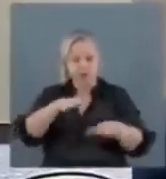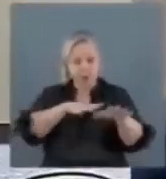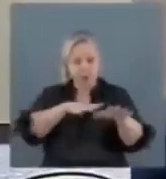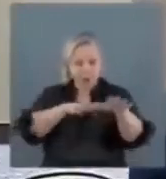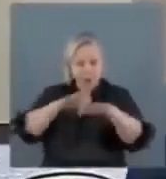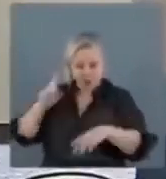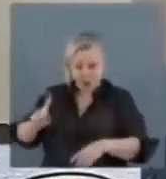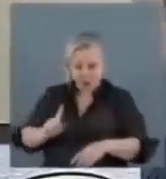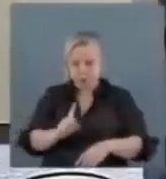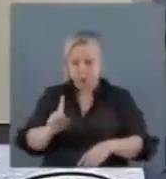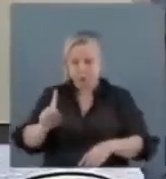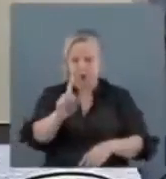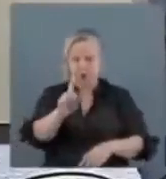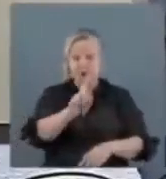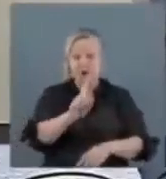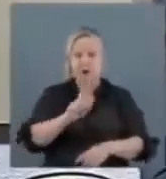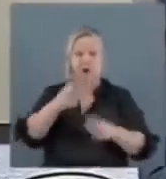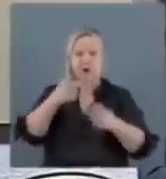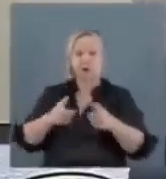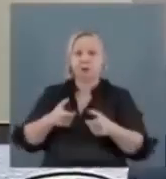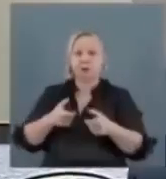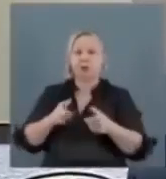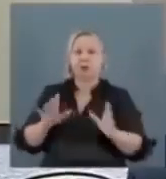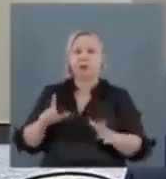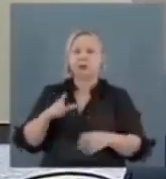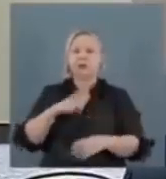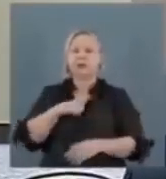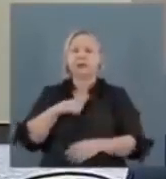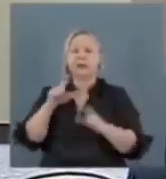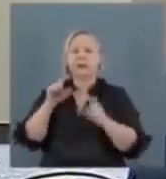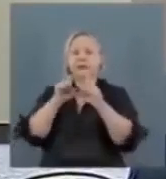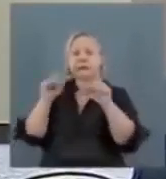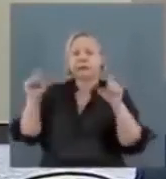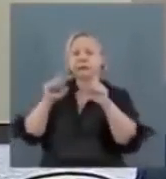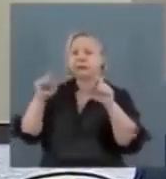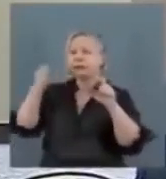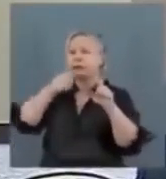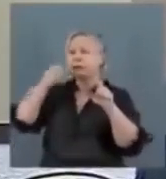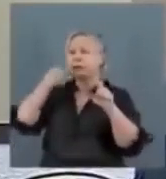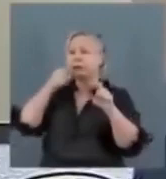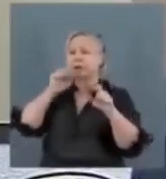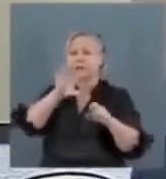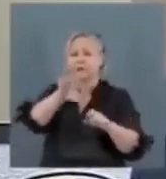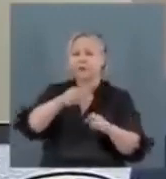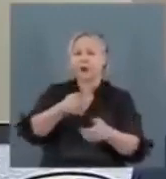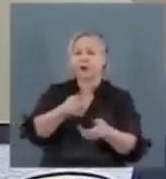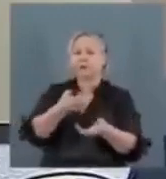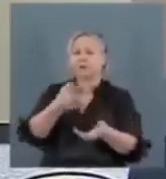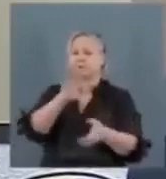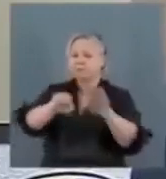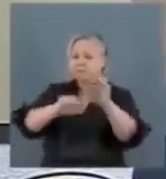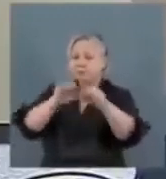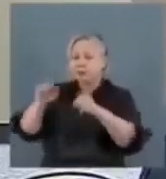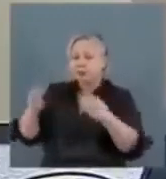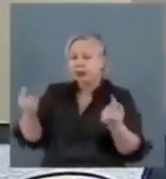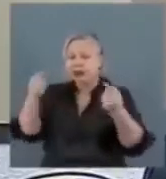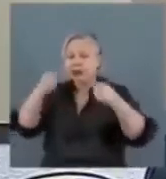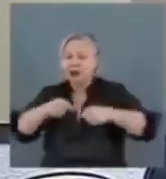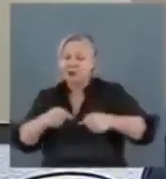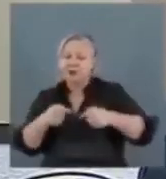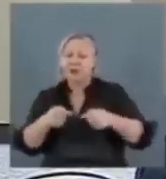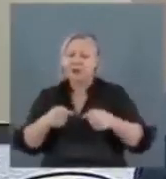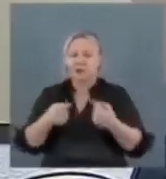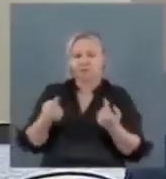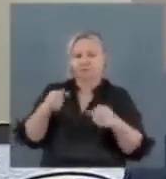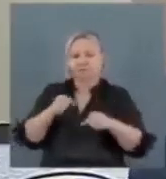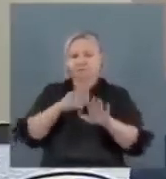e cheguei. Então, não adianta pegar trechos de entrevistas para pescar contradições inexistentes, a não ser na sua mente.